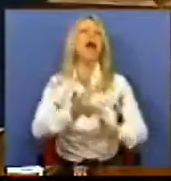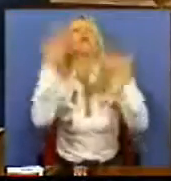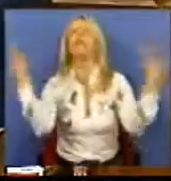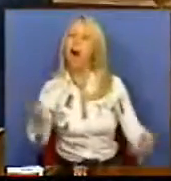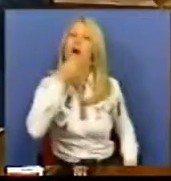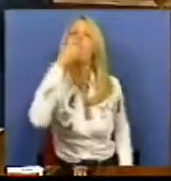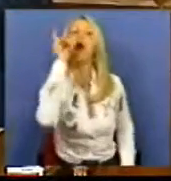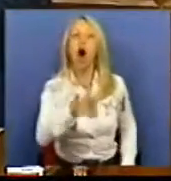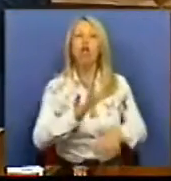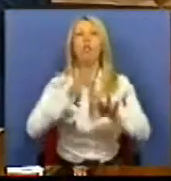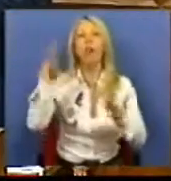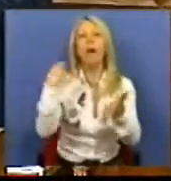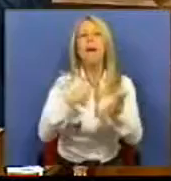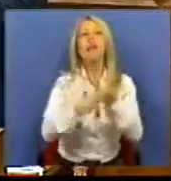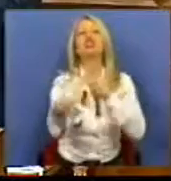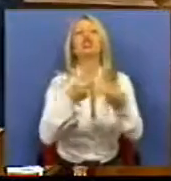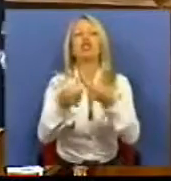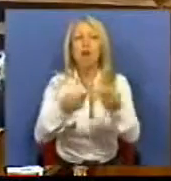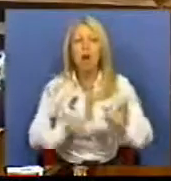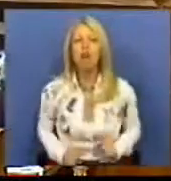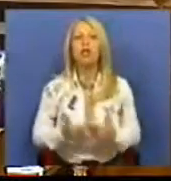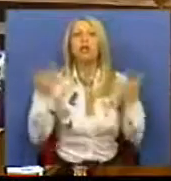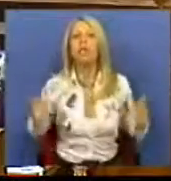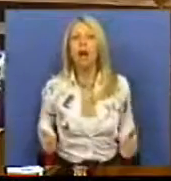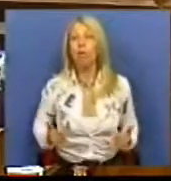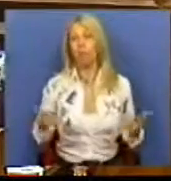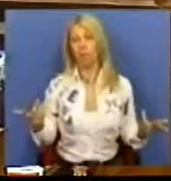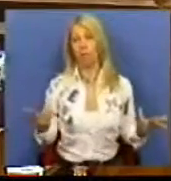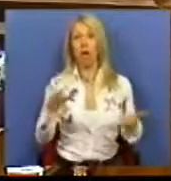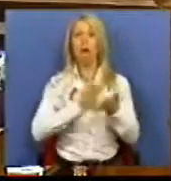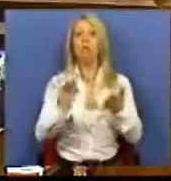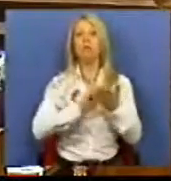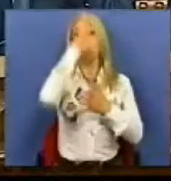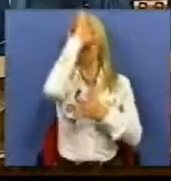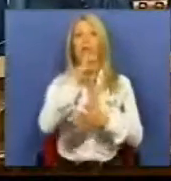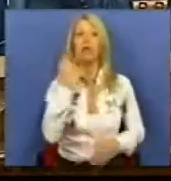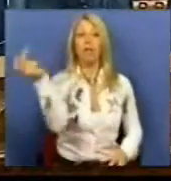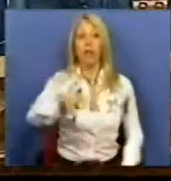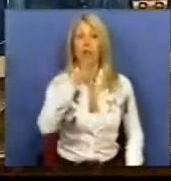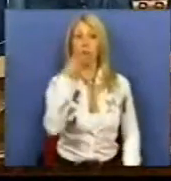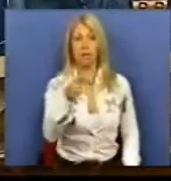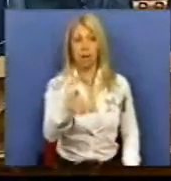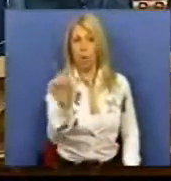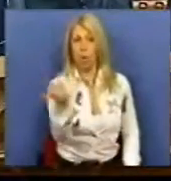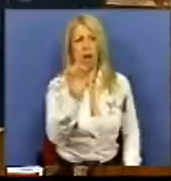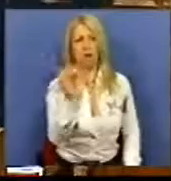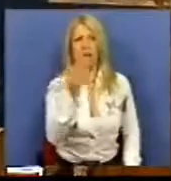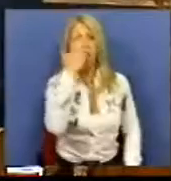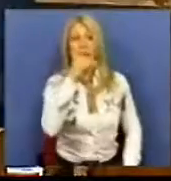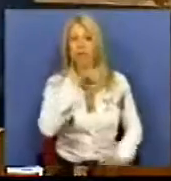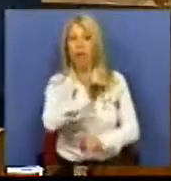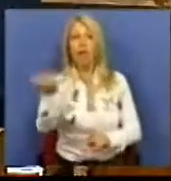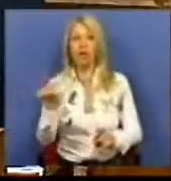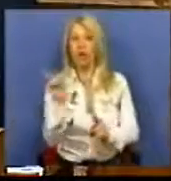tributação dos gestores? Afinal, o Secretário de Estado veio dizer Não é assim. Se vocês não receberem tudo e